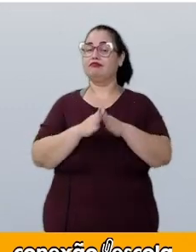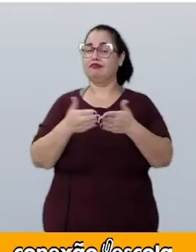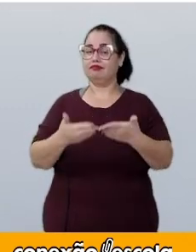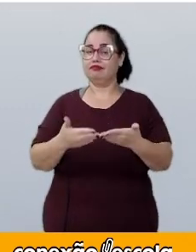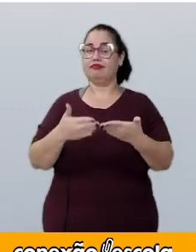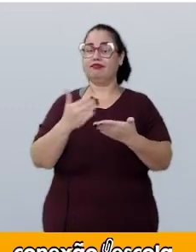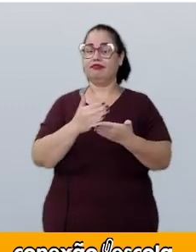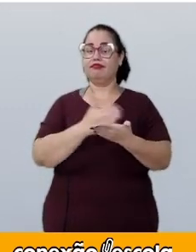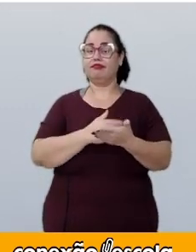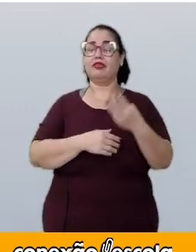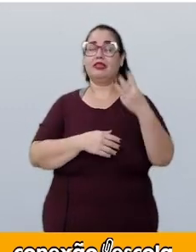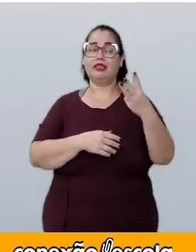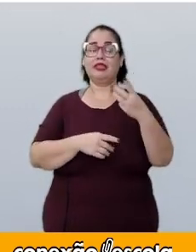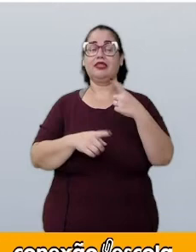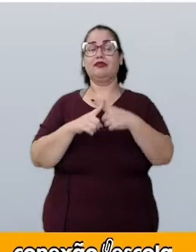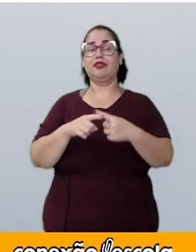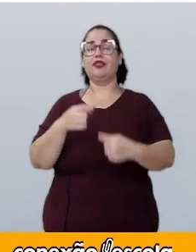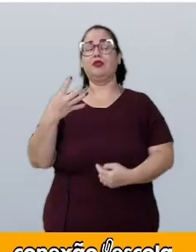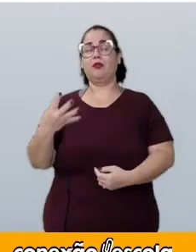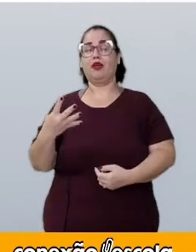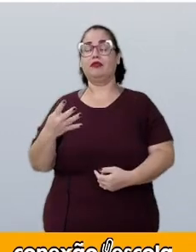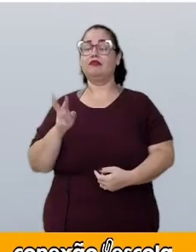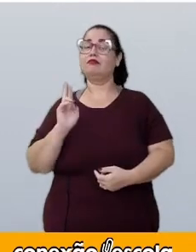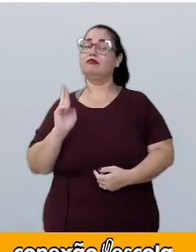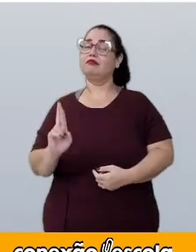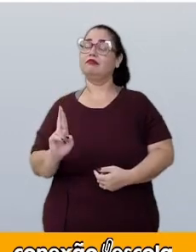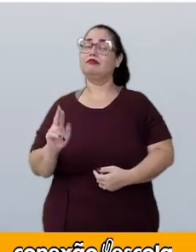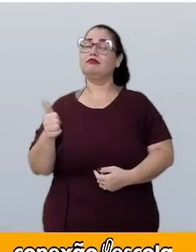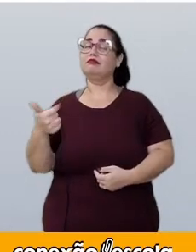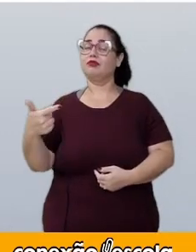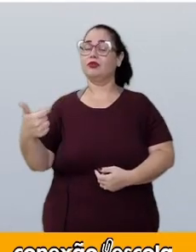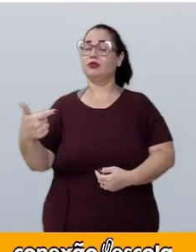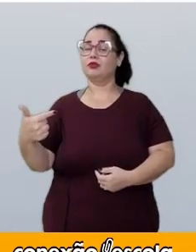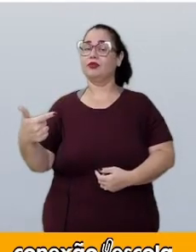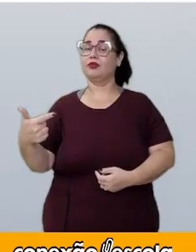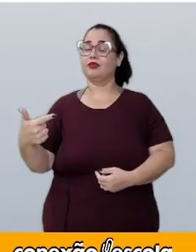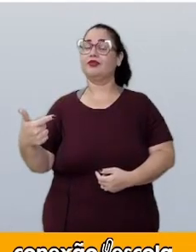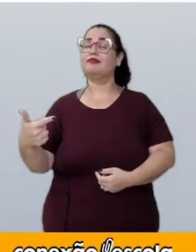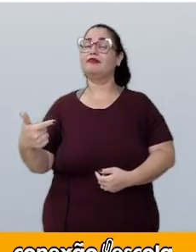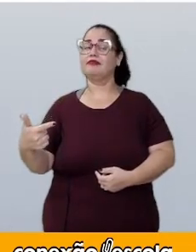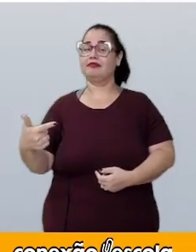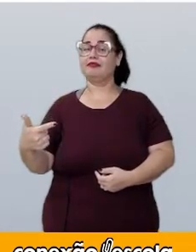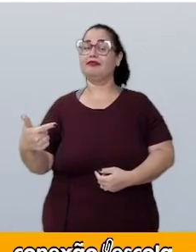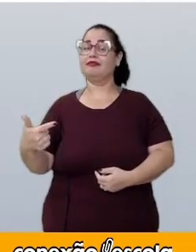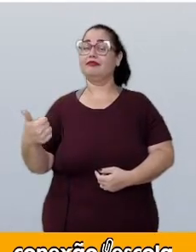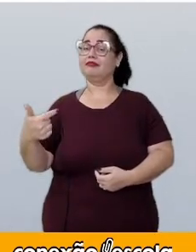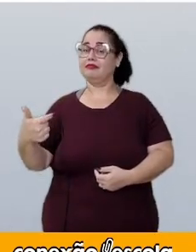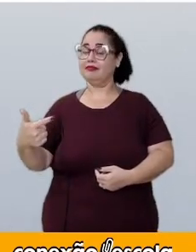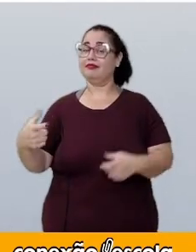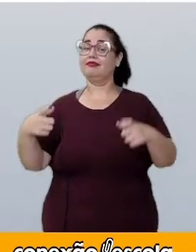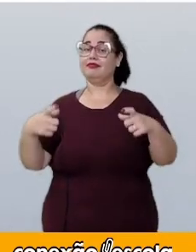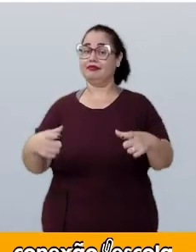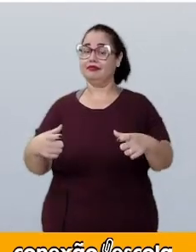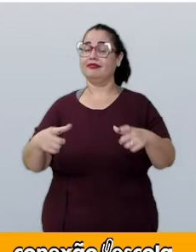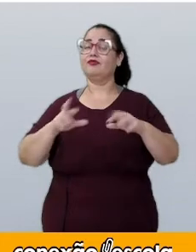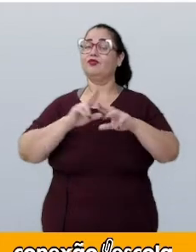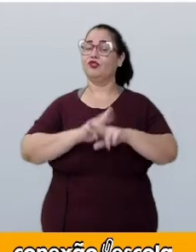três vezes quatro, ou seja, doze pratos